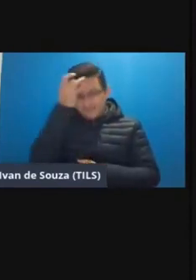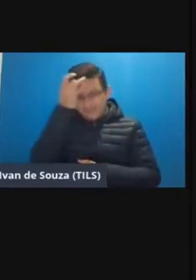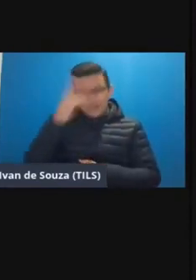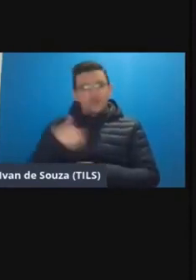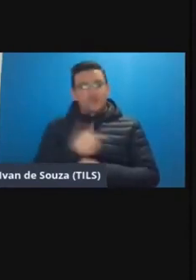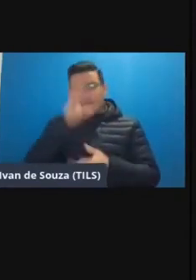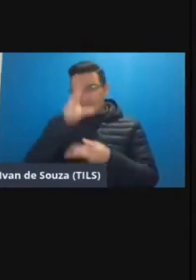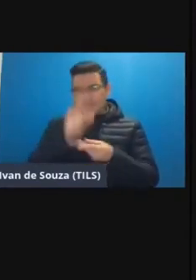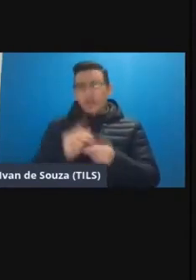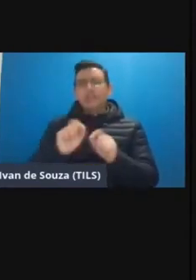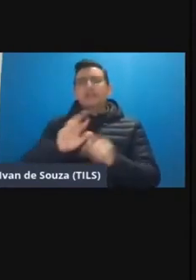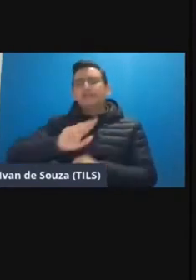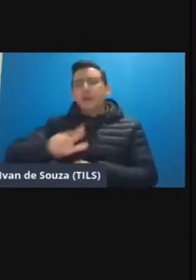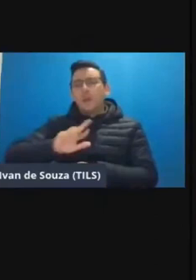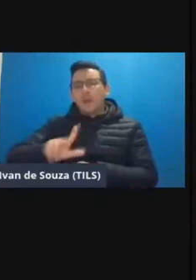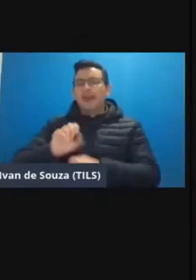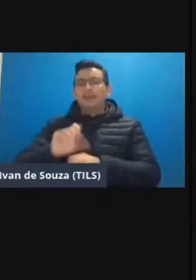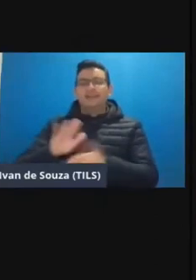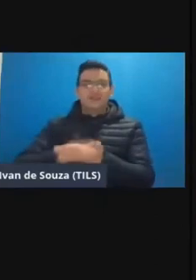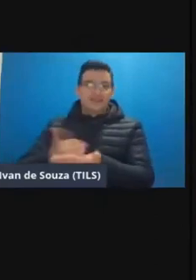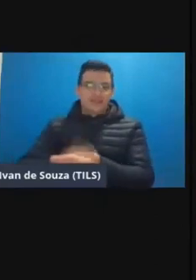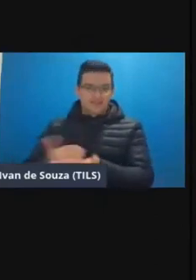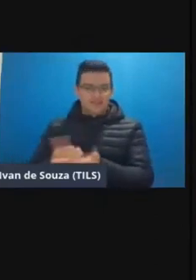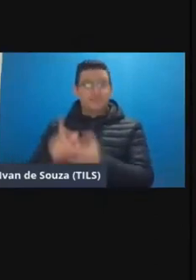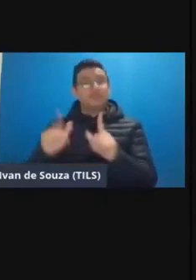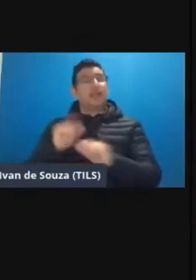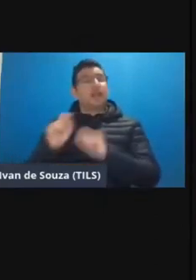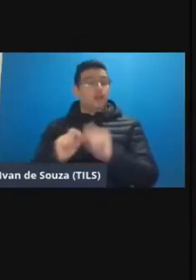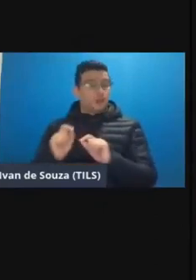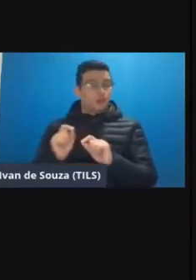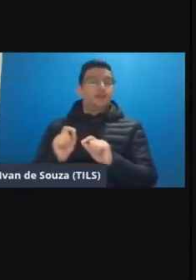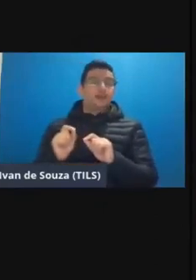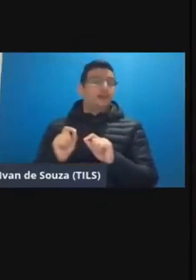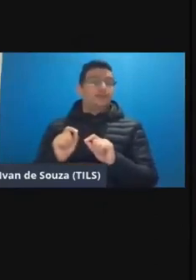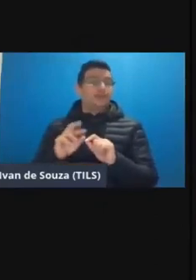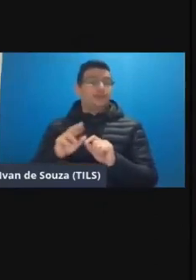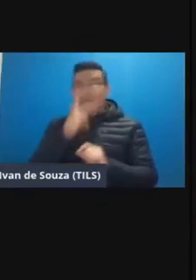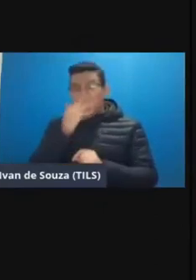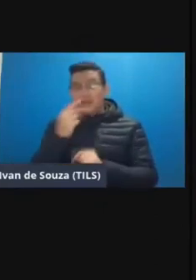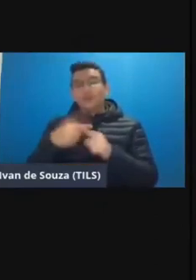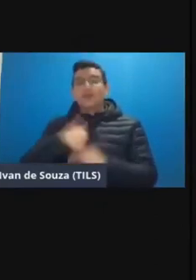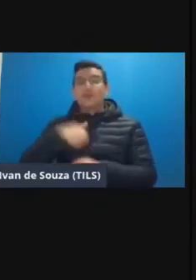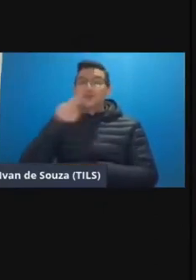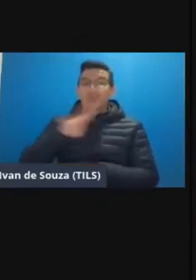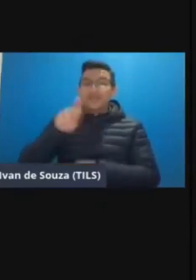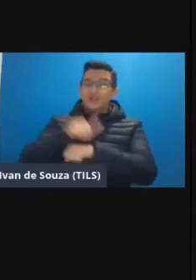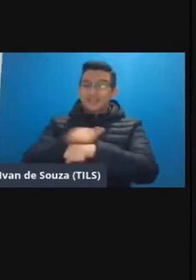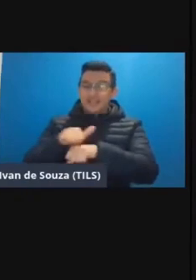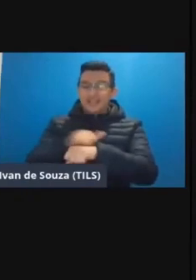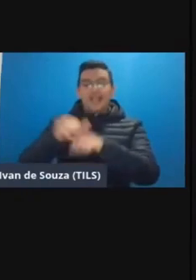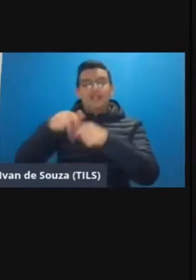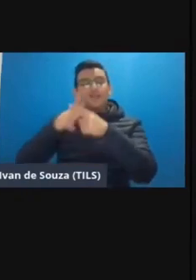nós entendemos o que não é ensino híbrido né que é exatamente é não achar que só porque estou usando um recurso um ou uma